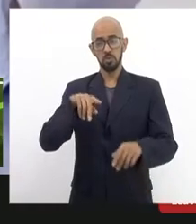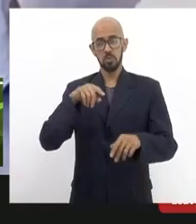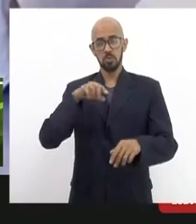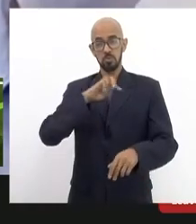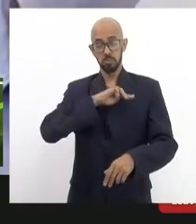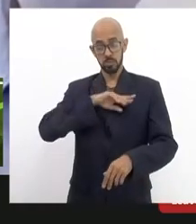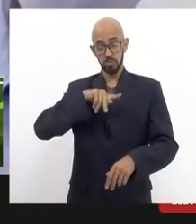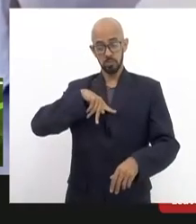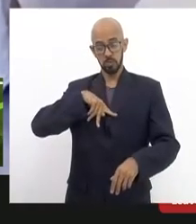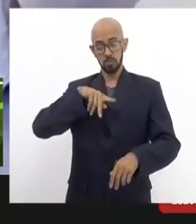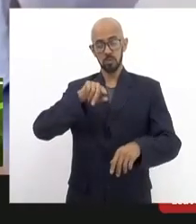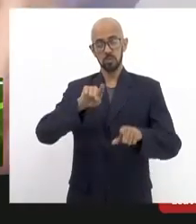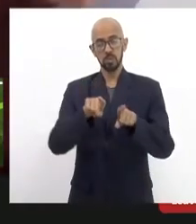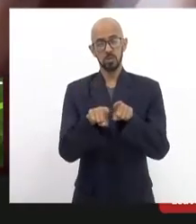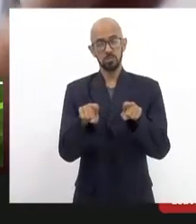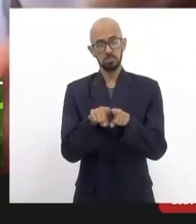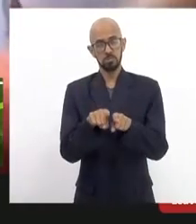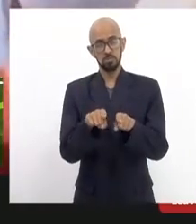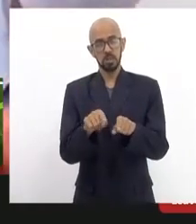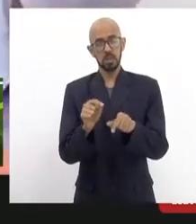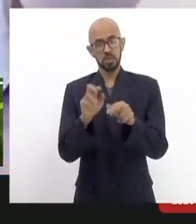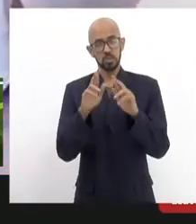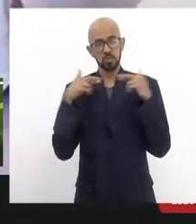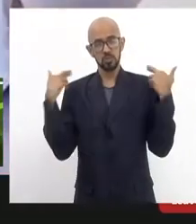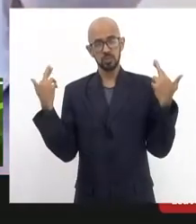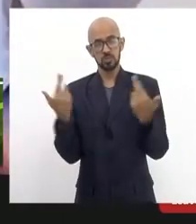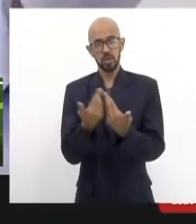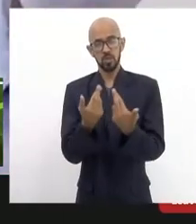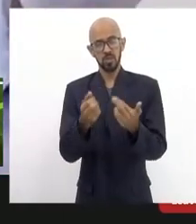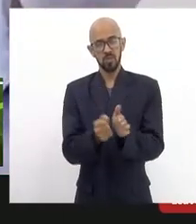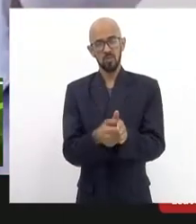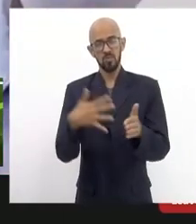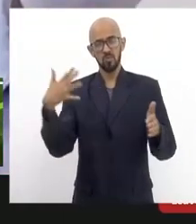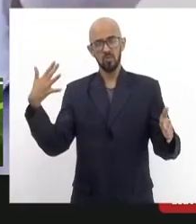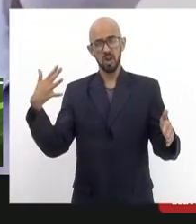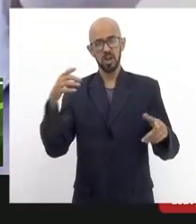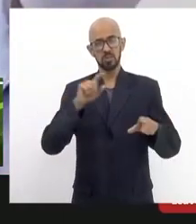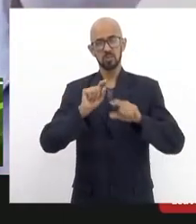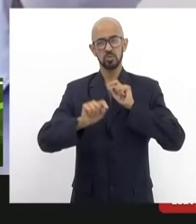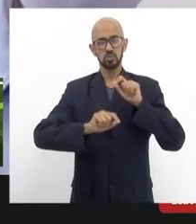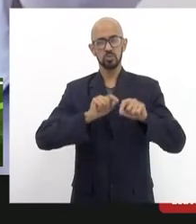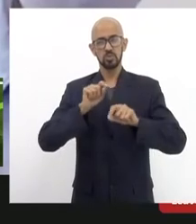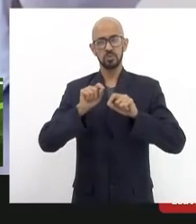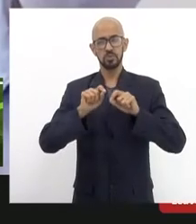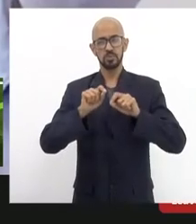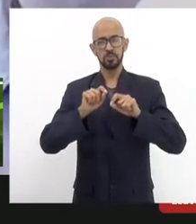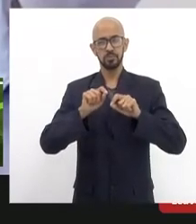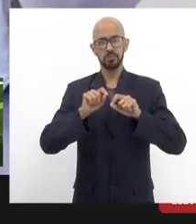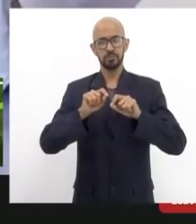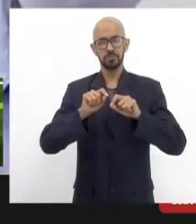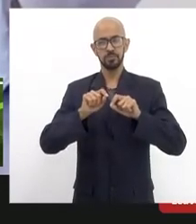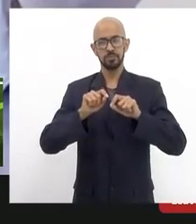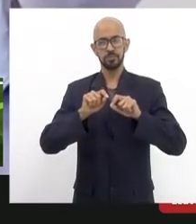a Amarx onde a gente reuniu vários vários